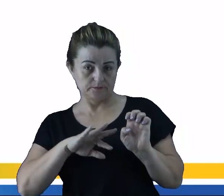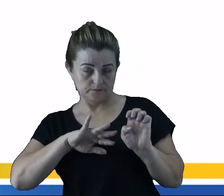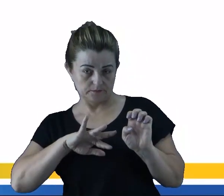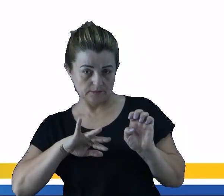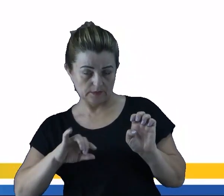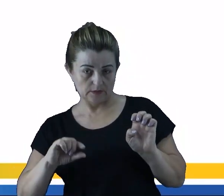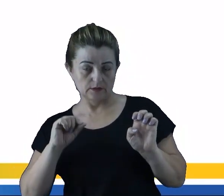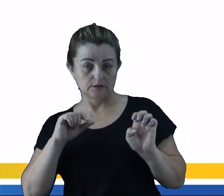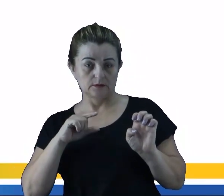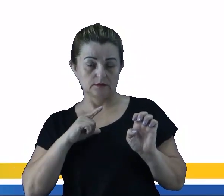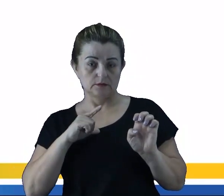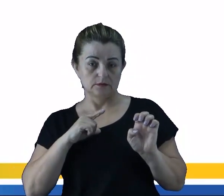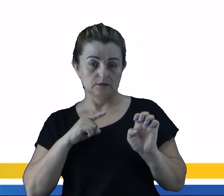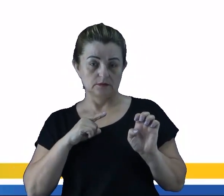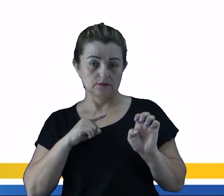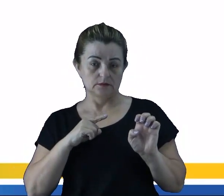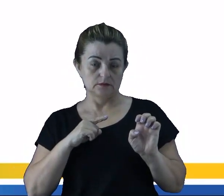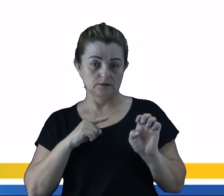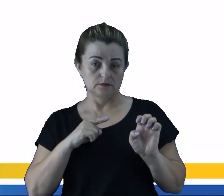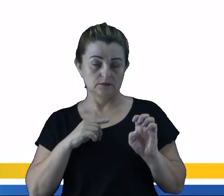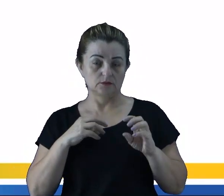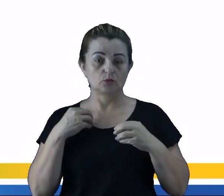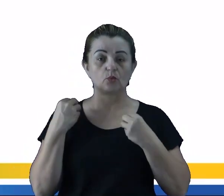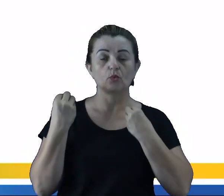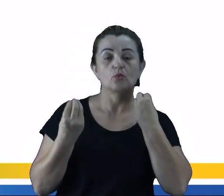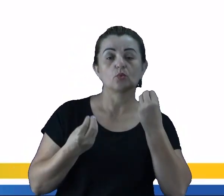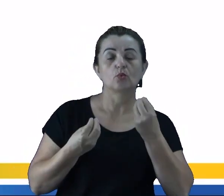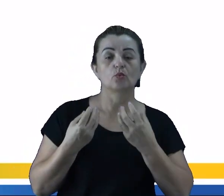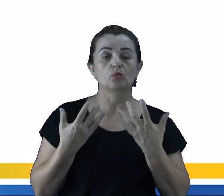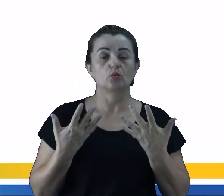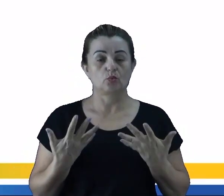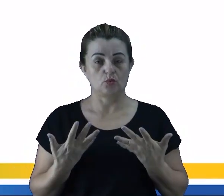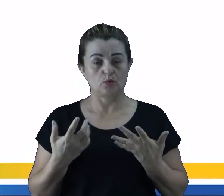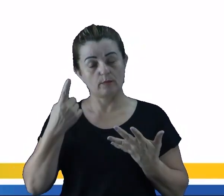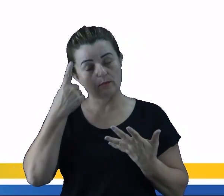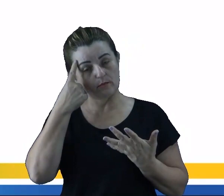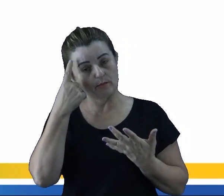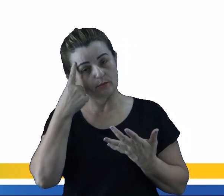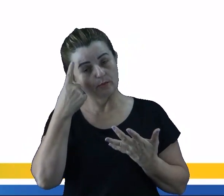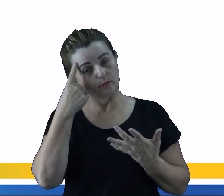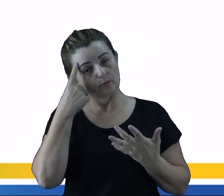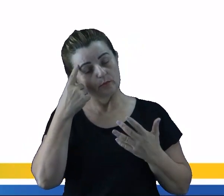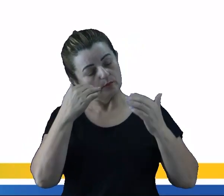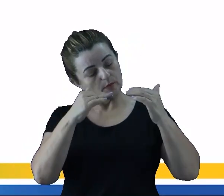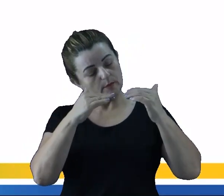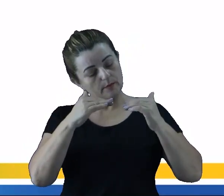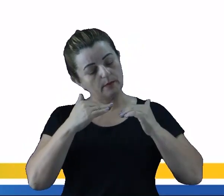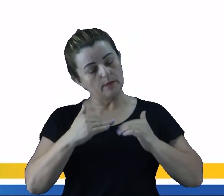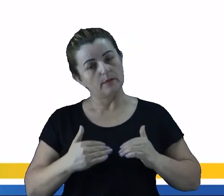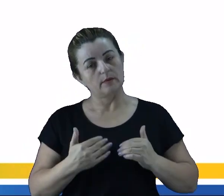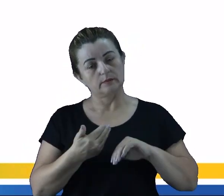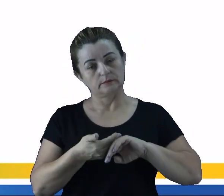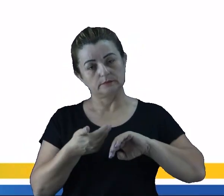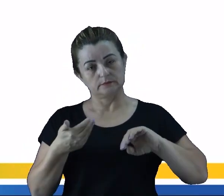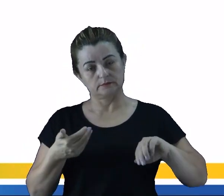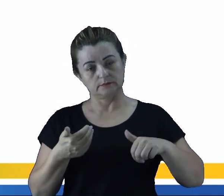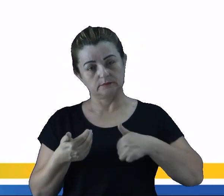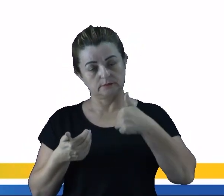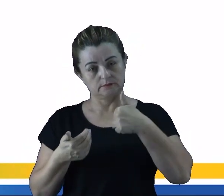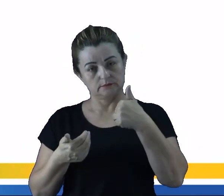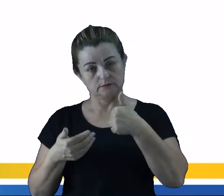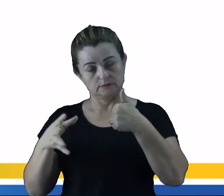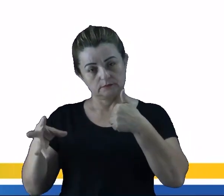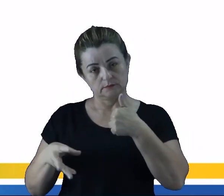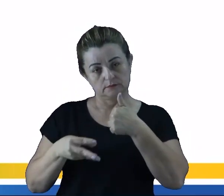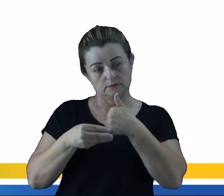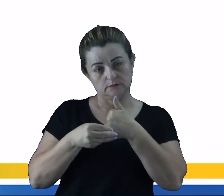dissolução fracionada e magnetização. Então, aí, a gente pensando nesse processo de separação, então, primeiro a gente vai